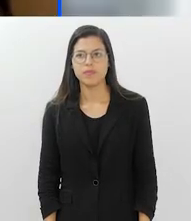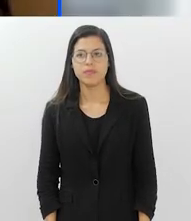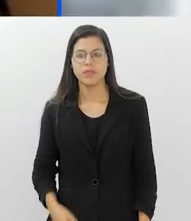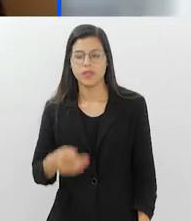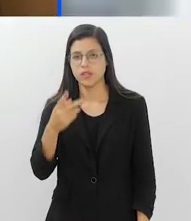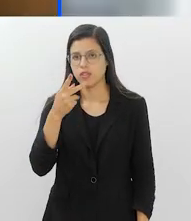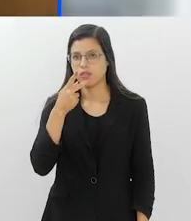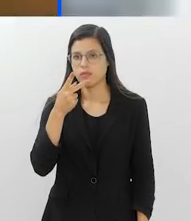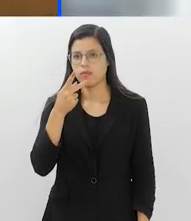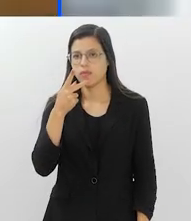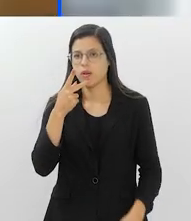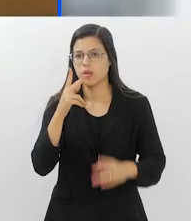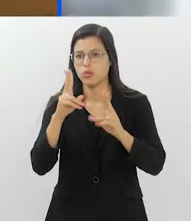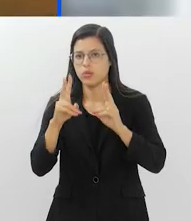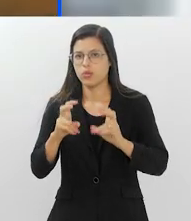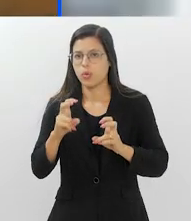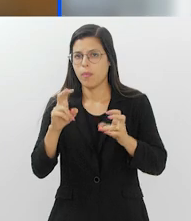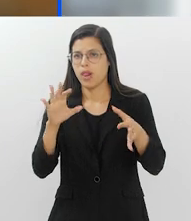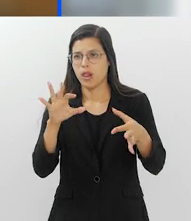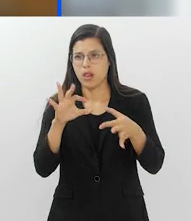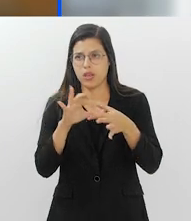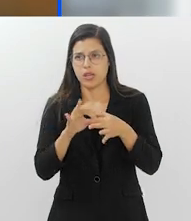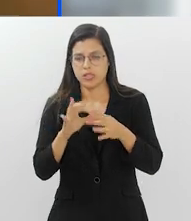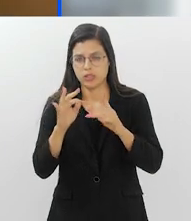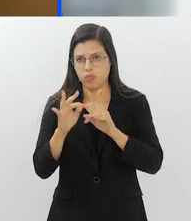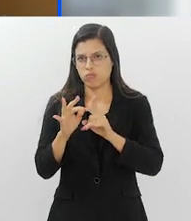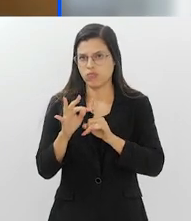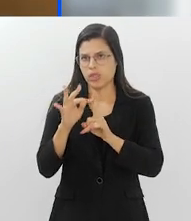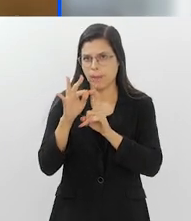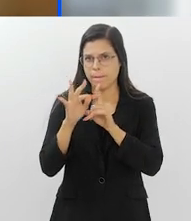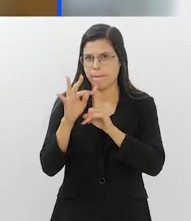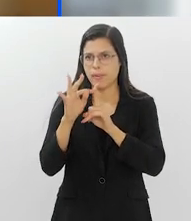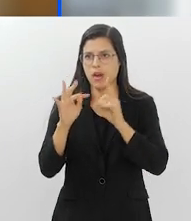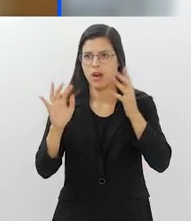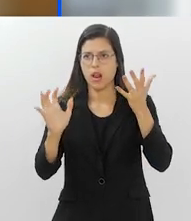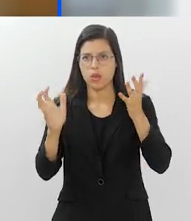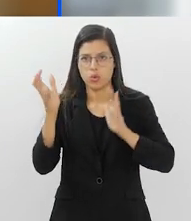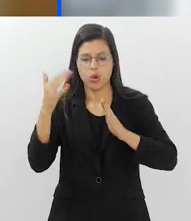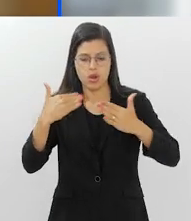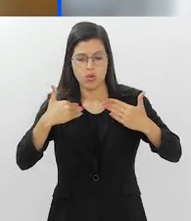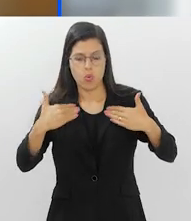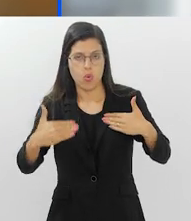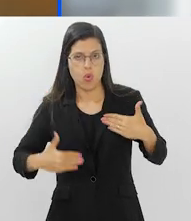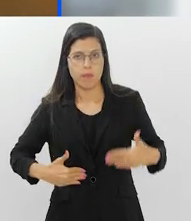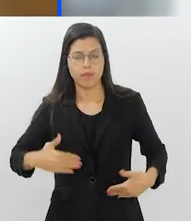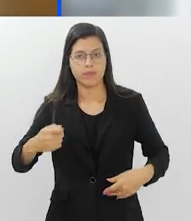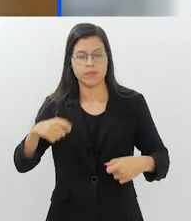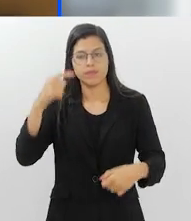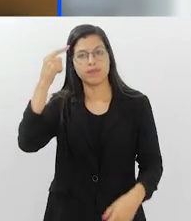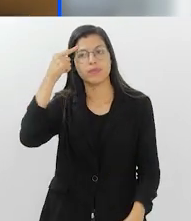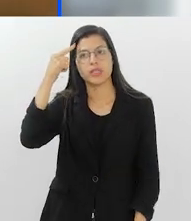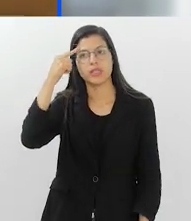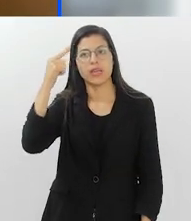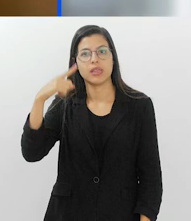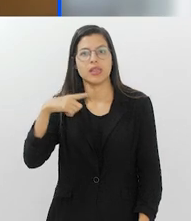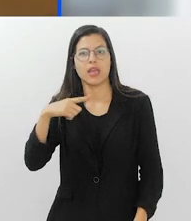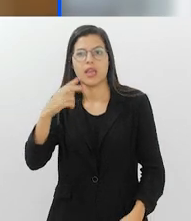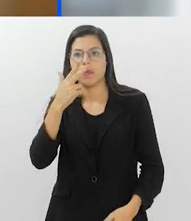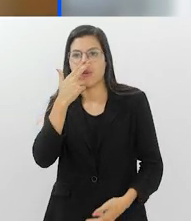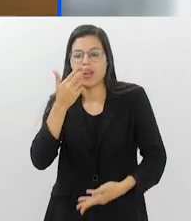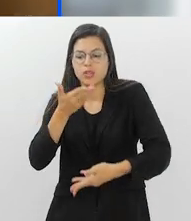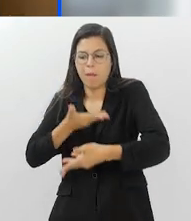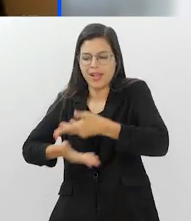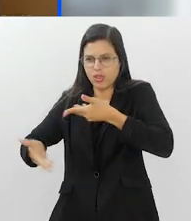Quando a gente fala da relação entre temperatura e o corpo humano, a gente tem que pensar que existe uma